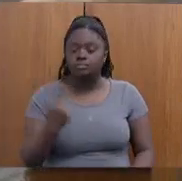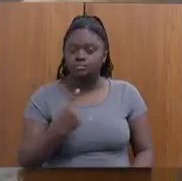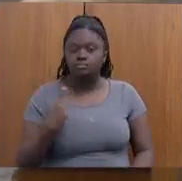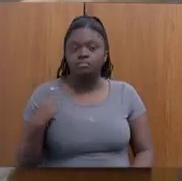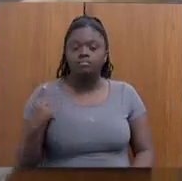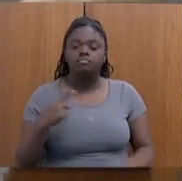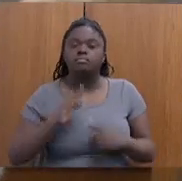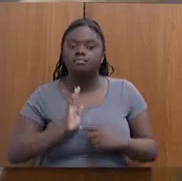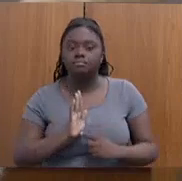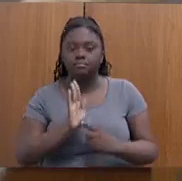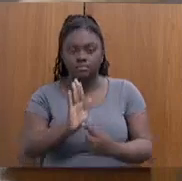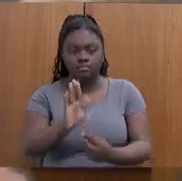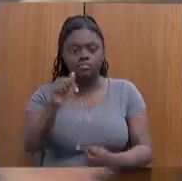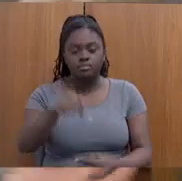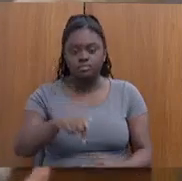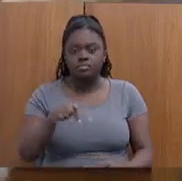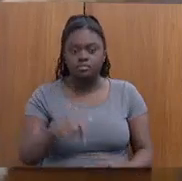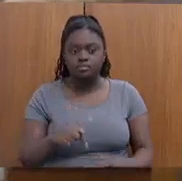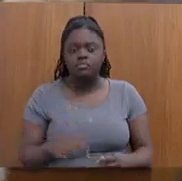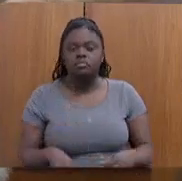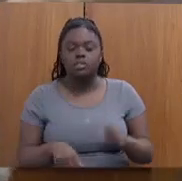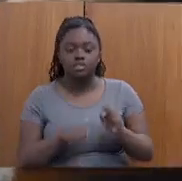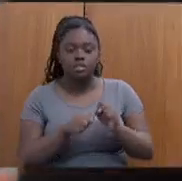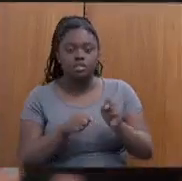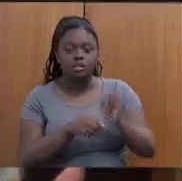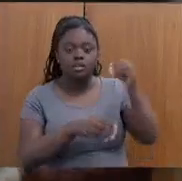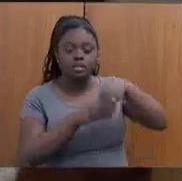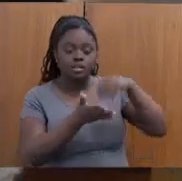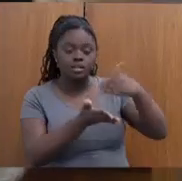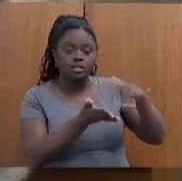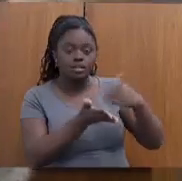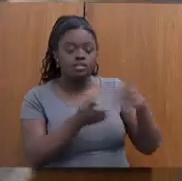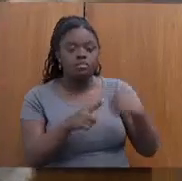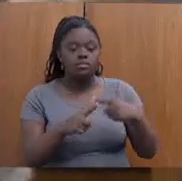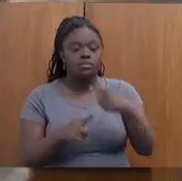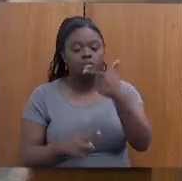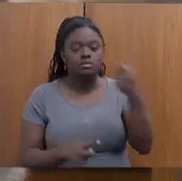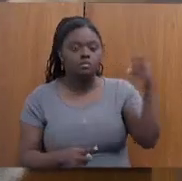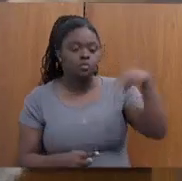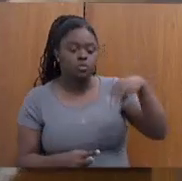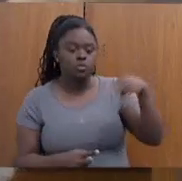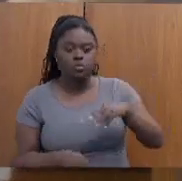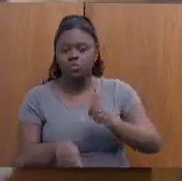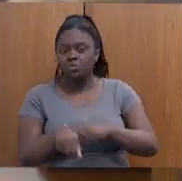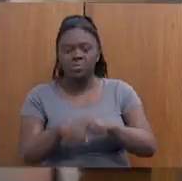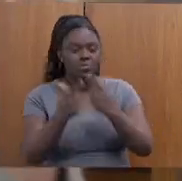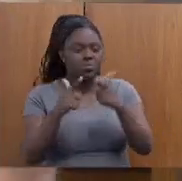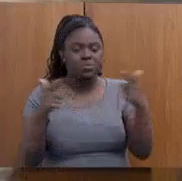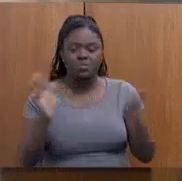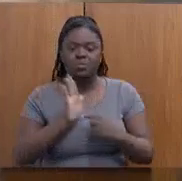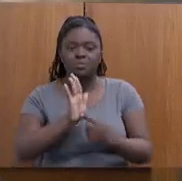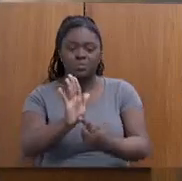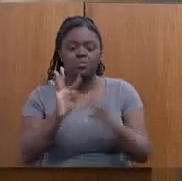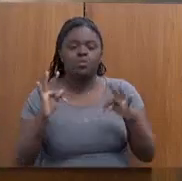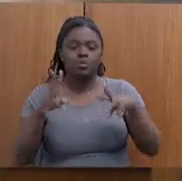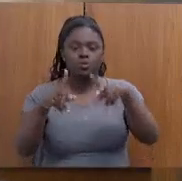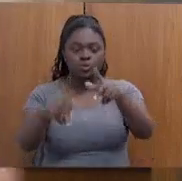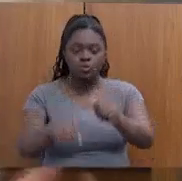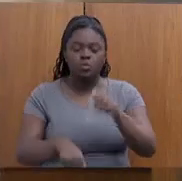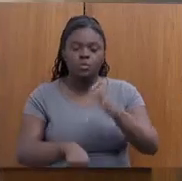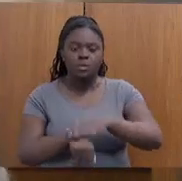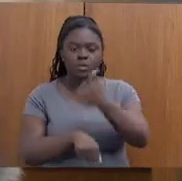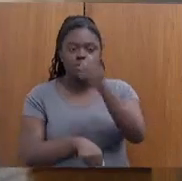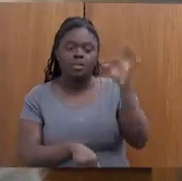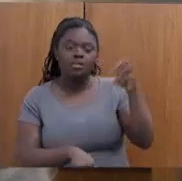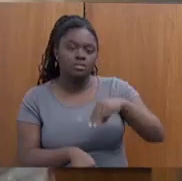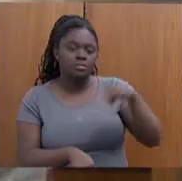apresentando, que a gente faz na secretaria, porque 20 minutos não daria tempo de a gente apresentar tudo, mesmo com a prorrogação de mais 10